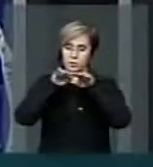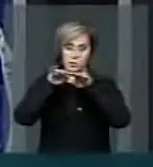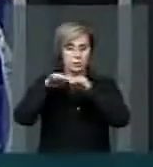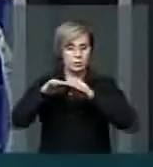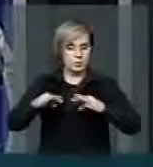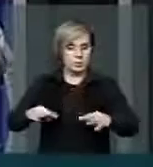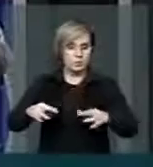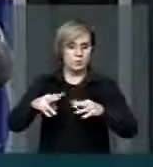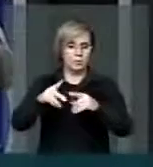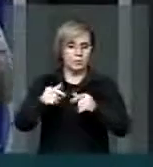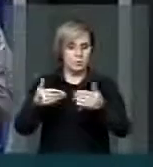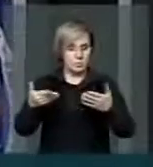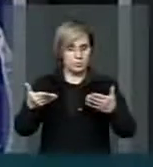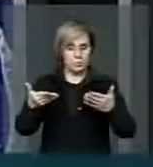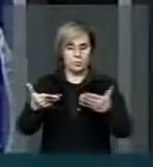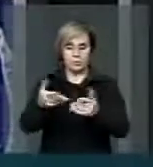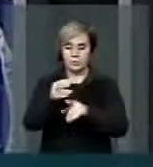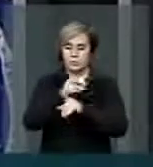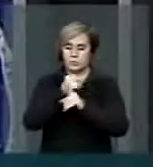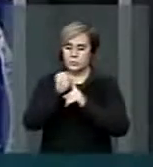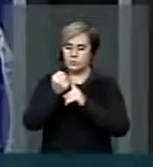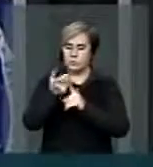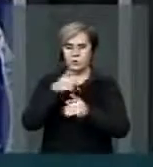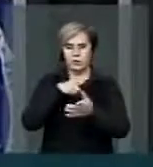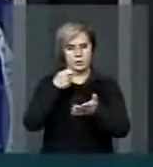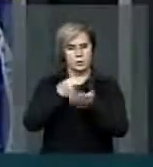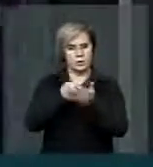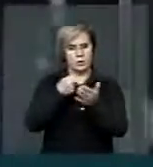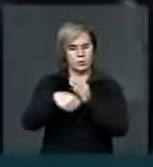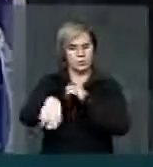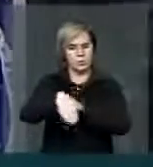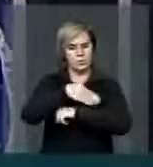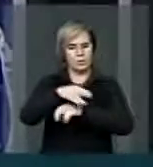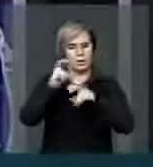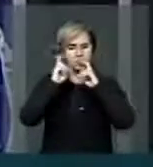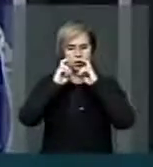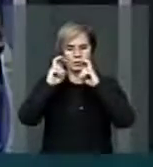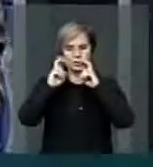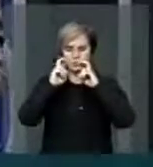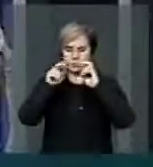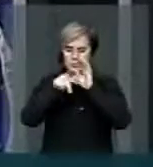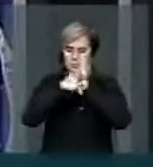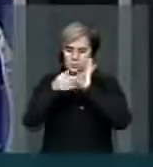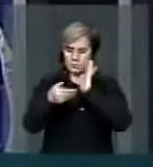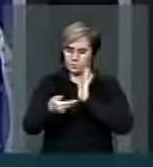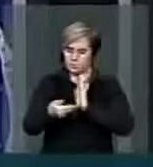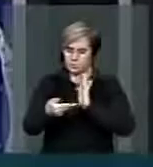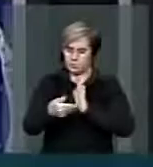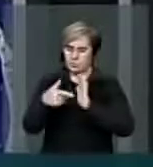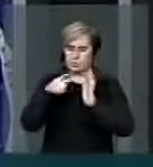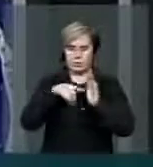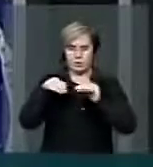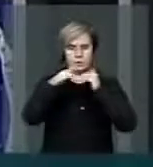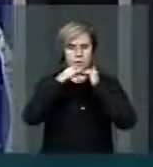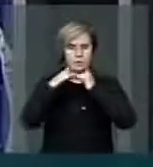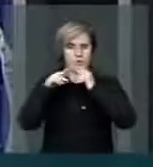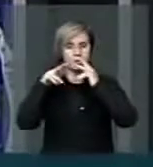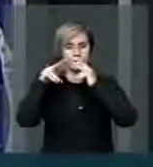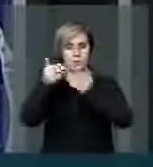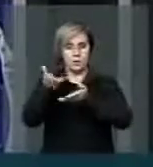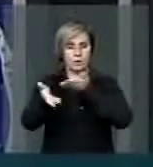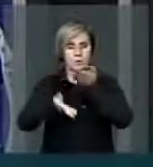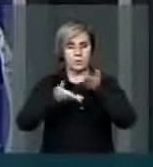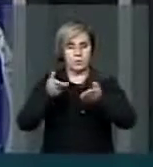E é isso que a sociedade tem cobrado nas ruas, que esta casa seja igual para todos. Silvio,